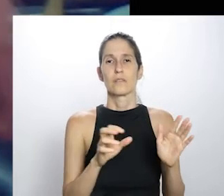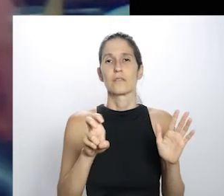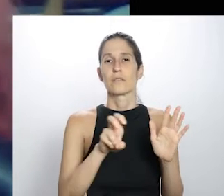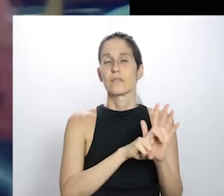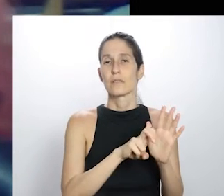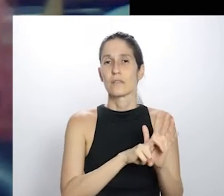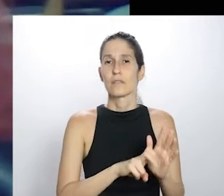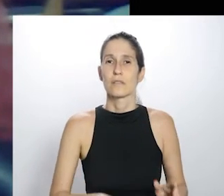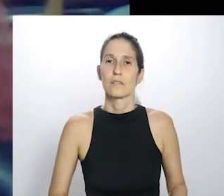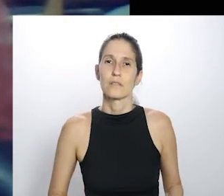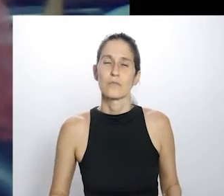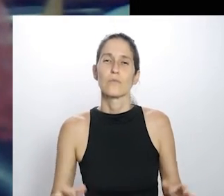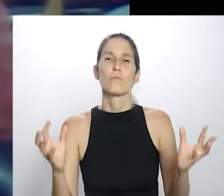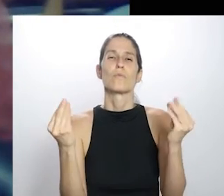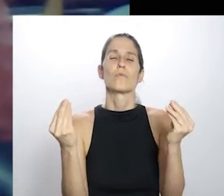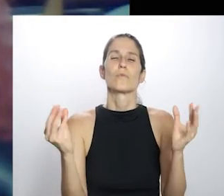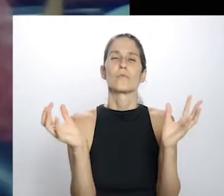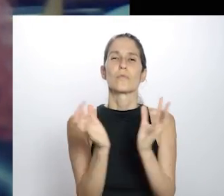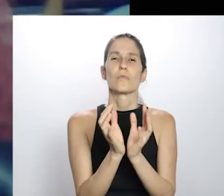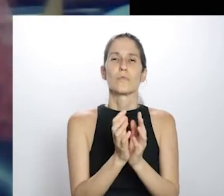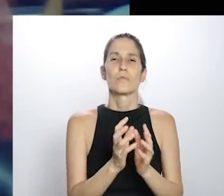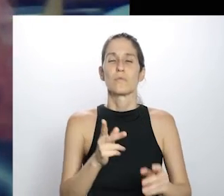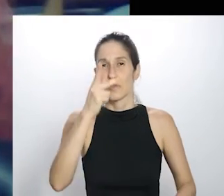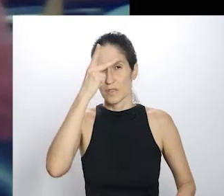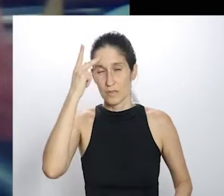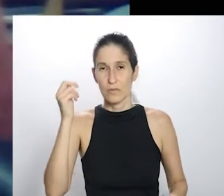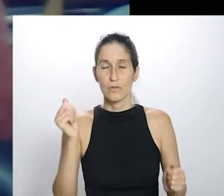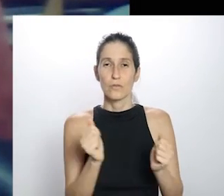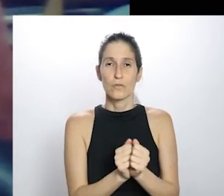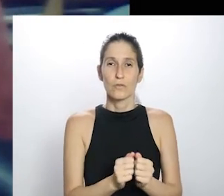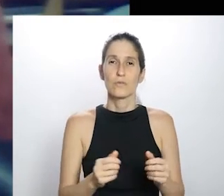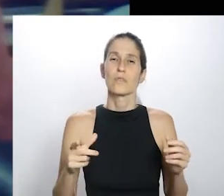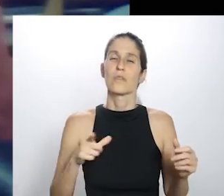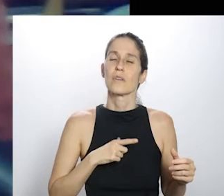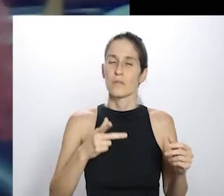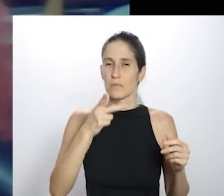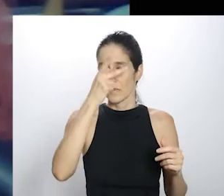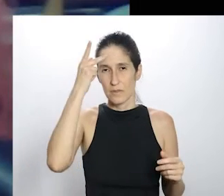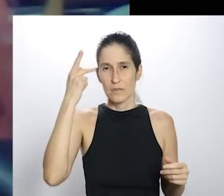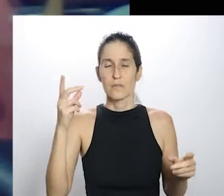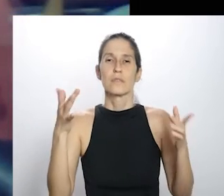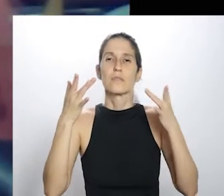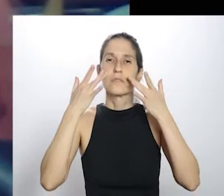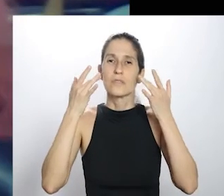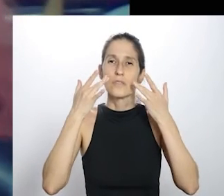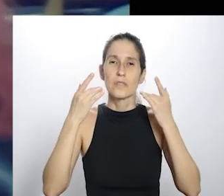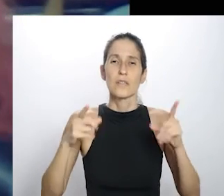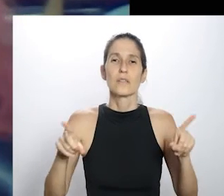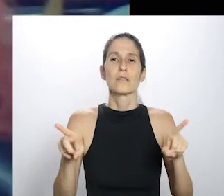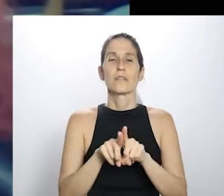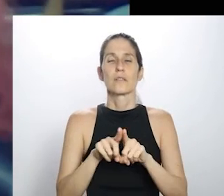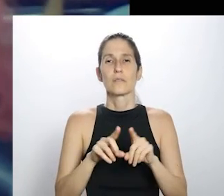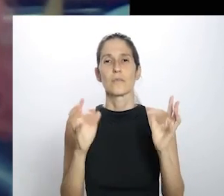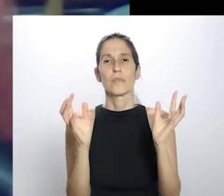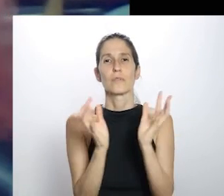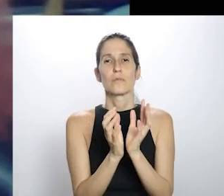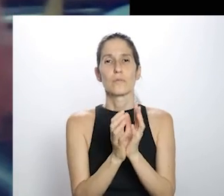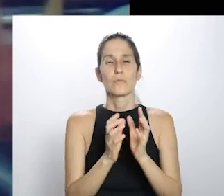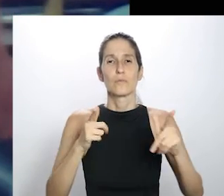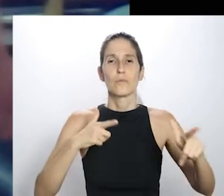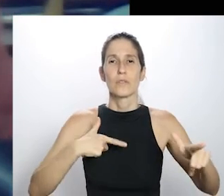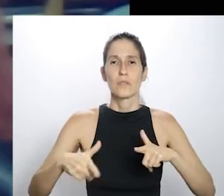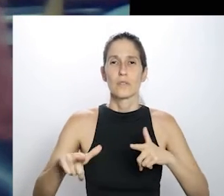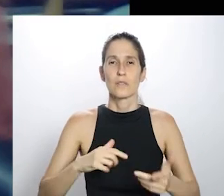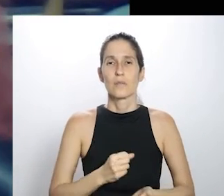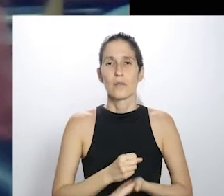tem outros lugares do Brasil também, de vários artistas, muita gente do teatro, e a gente faz parte também de um grupo que está